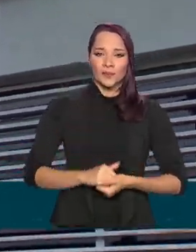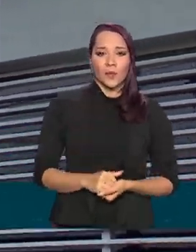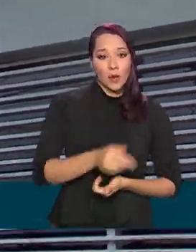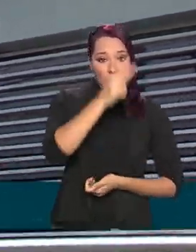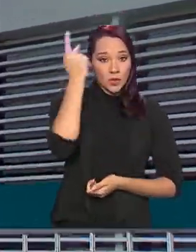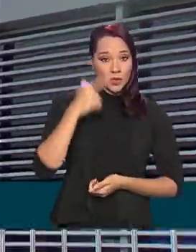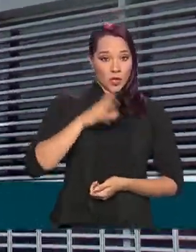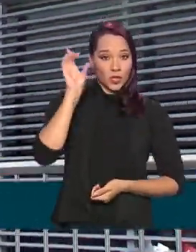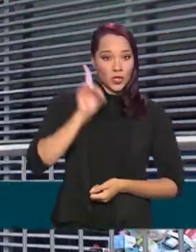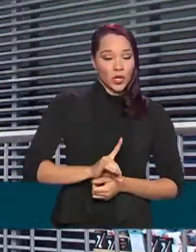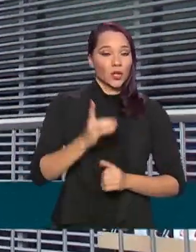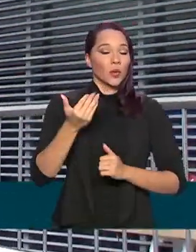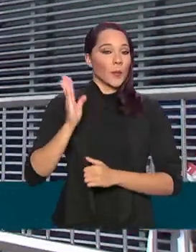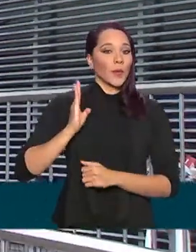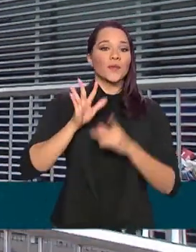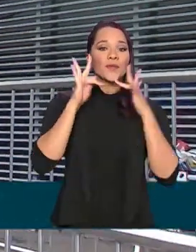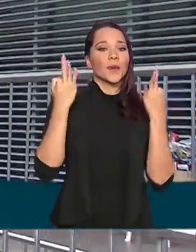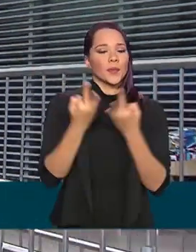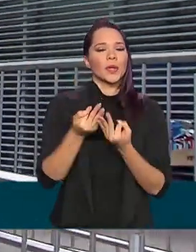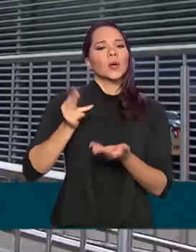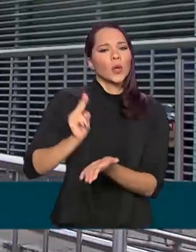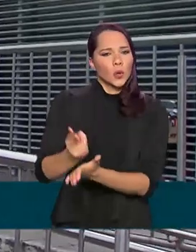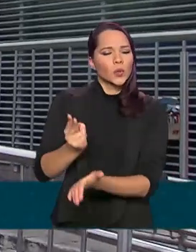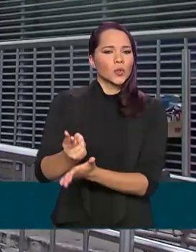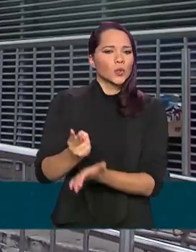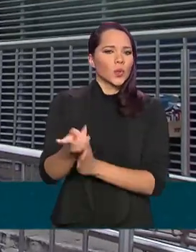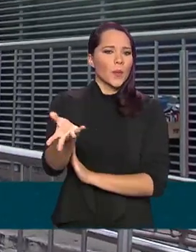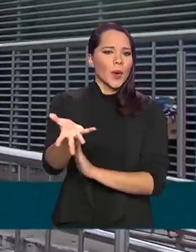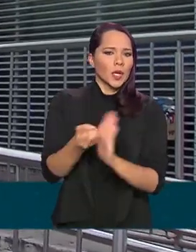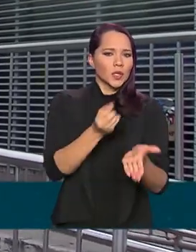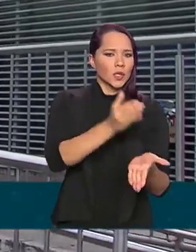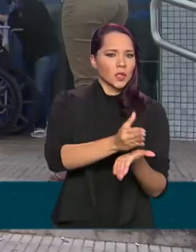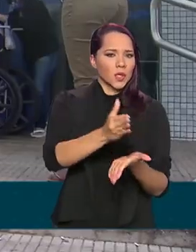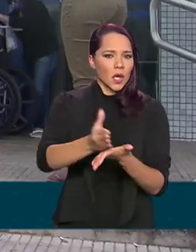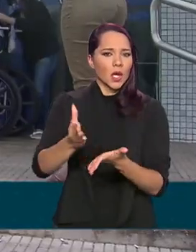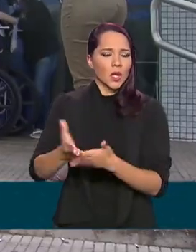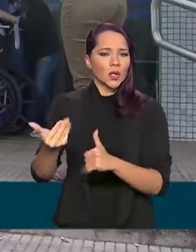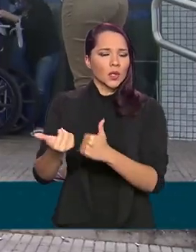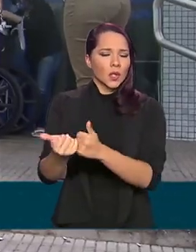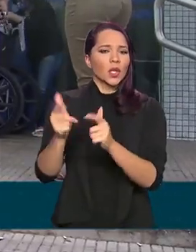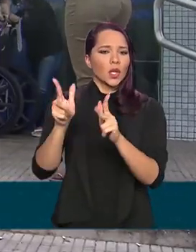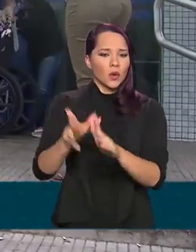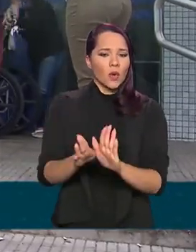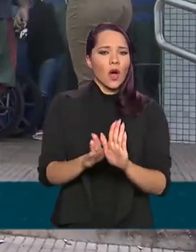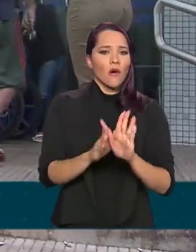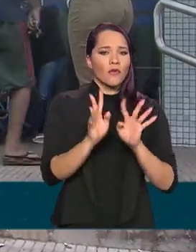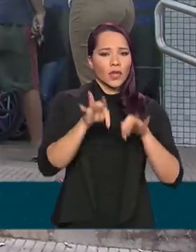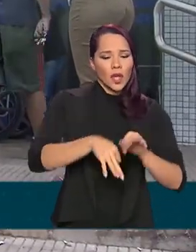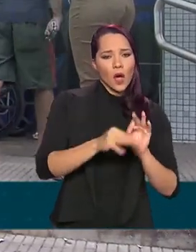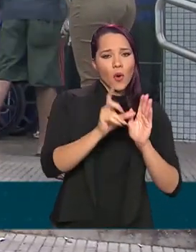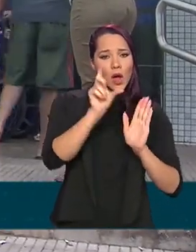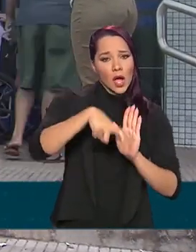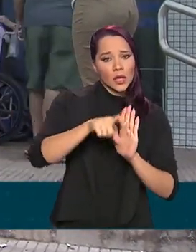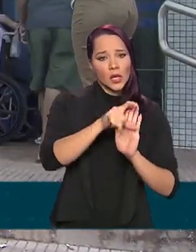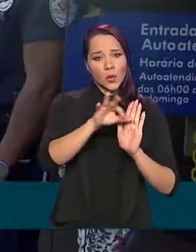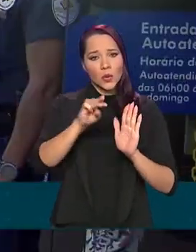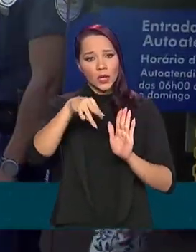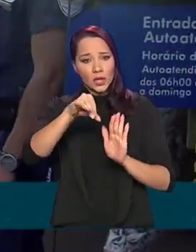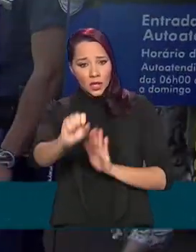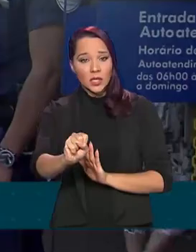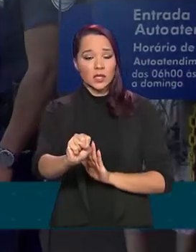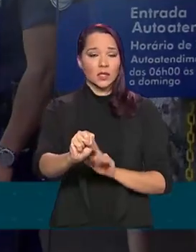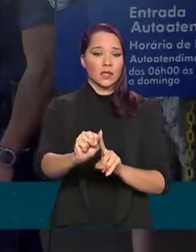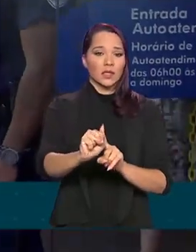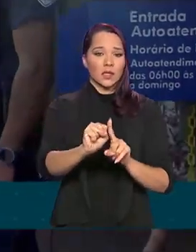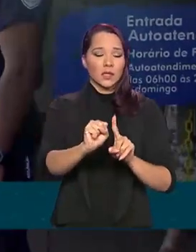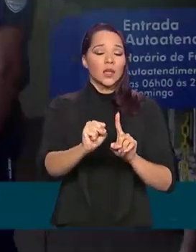beneficiários do Bolsa Família continuam recebendo as parcelas do auxílio conforme o final do NIS. A quarta parcela já